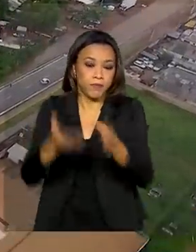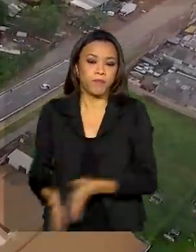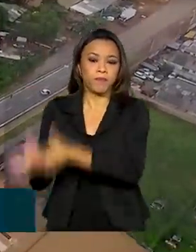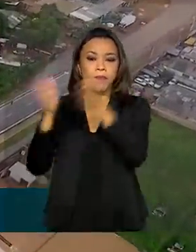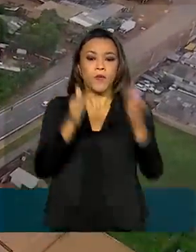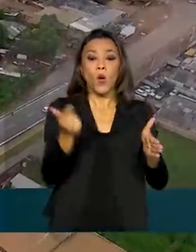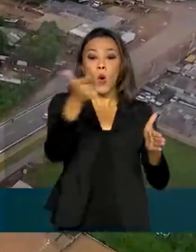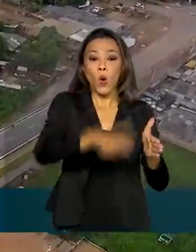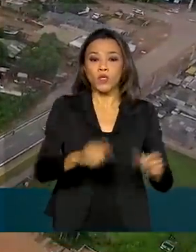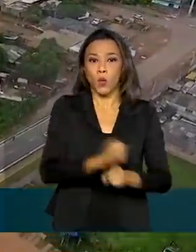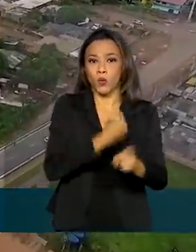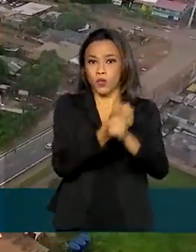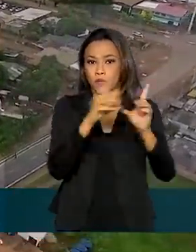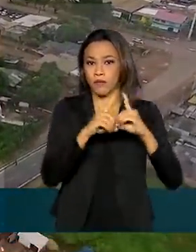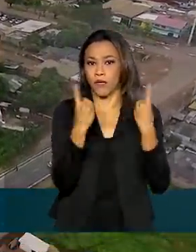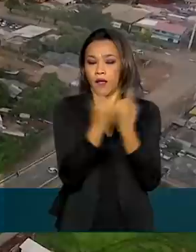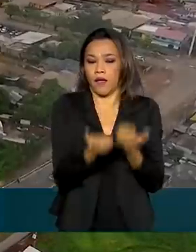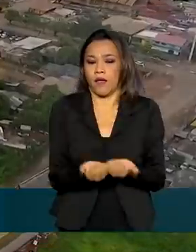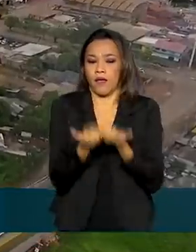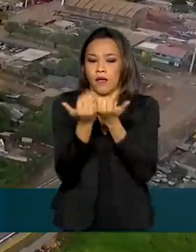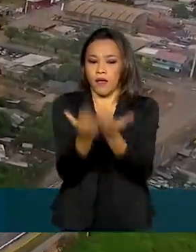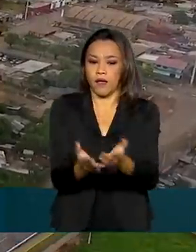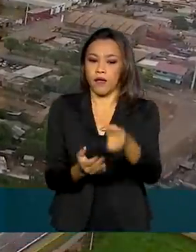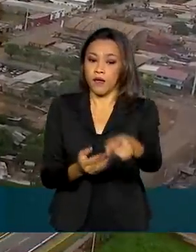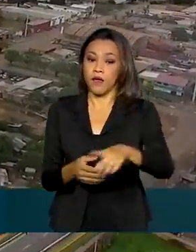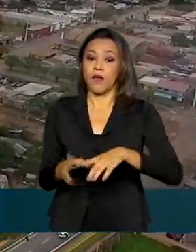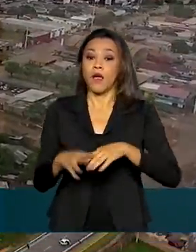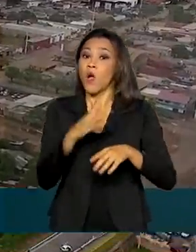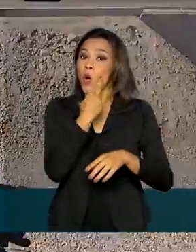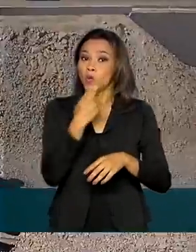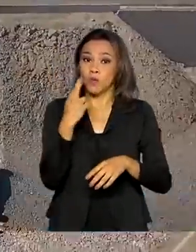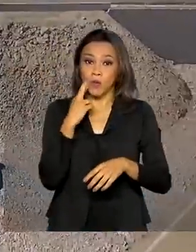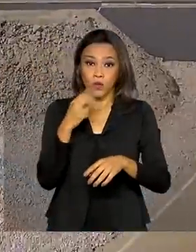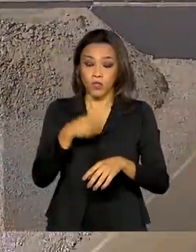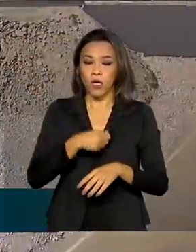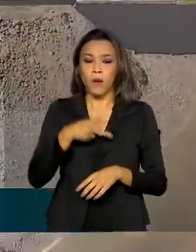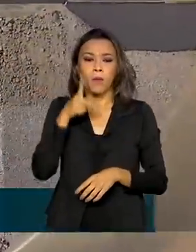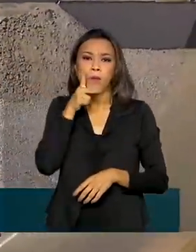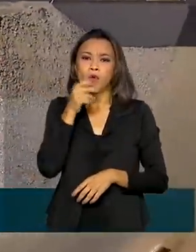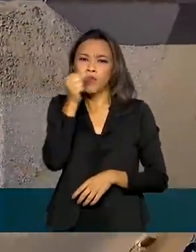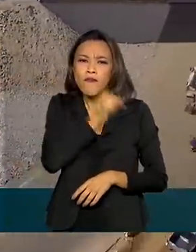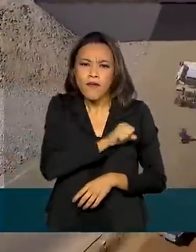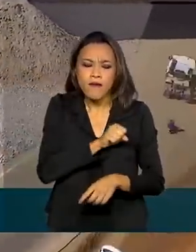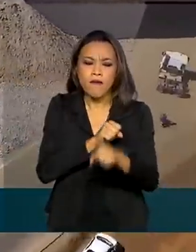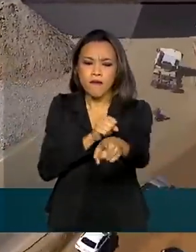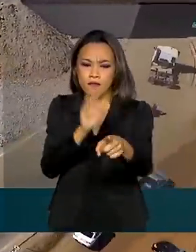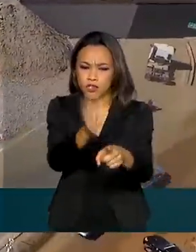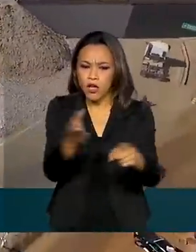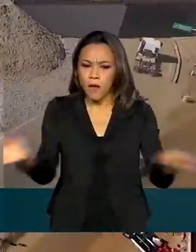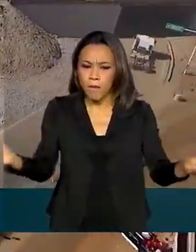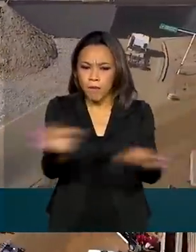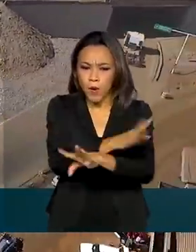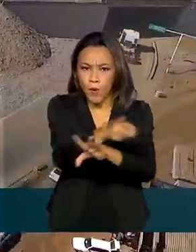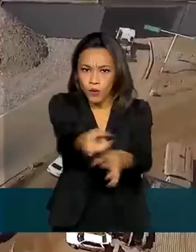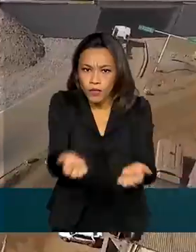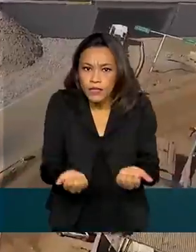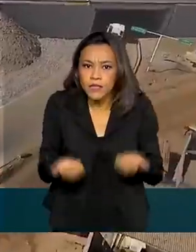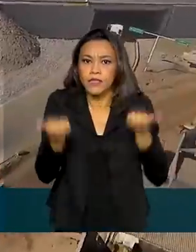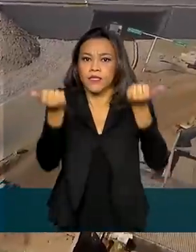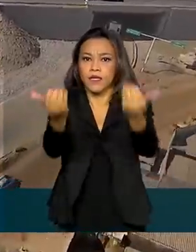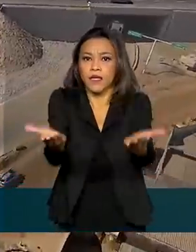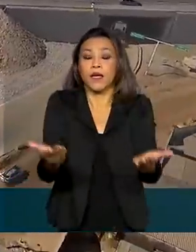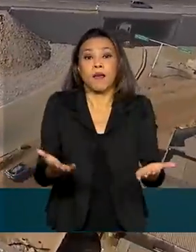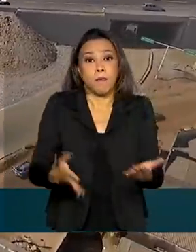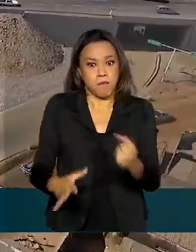outubro foram. Em Rondônia, a travessia urbana de Porto Velho na BR-364 foi concluída, levando mais